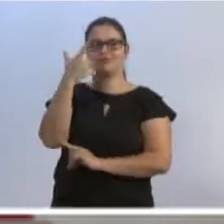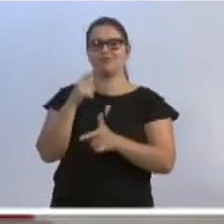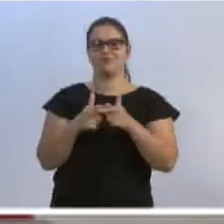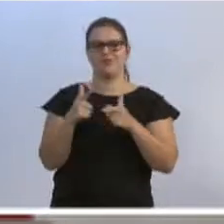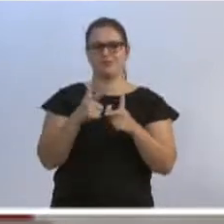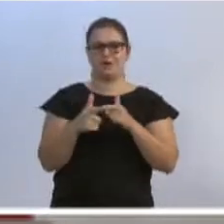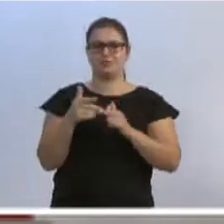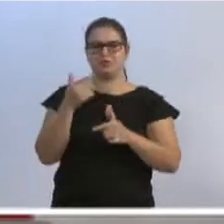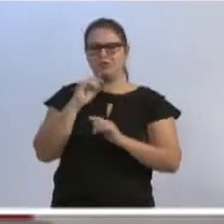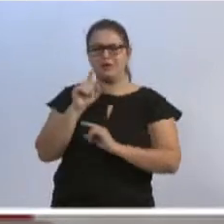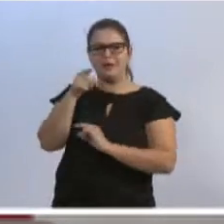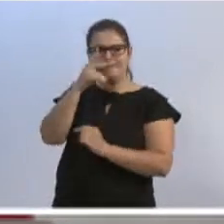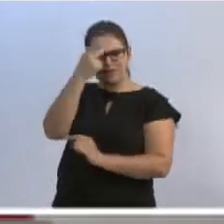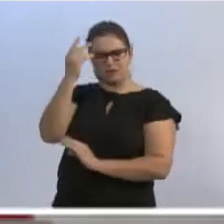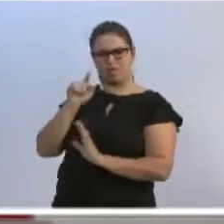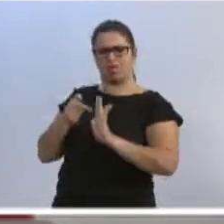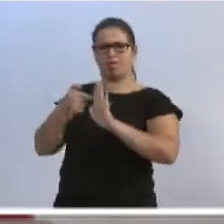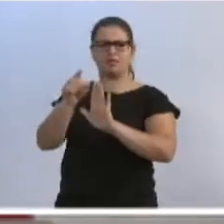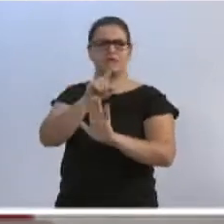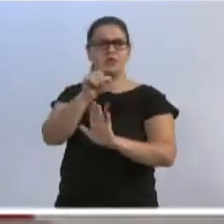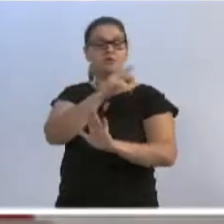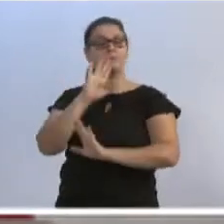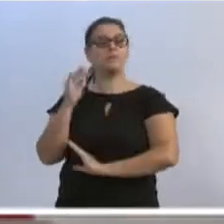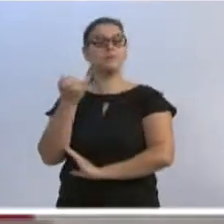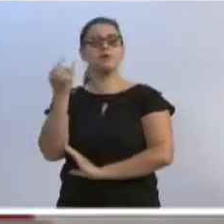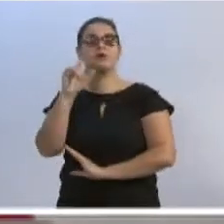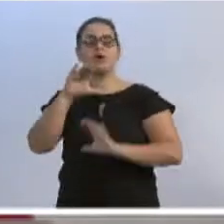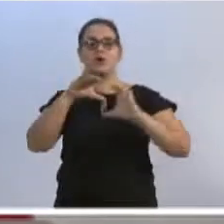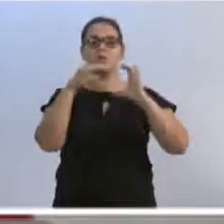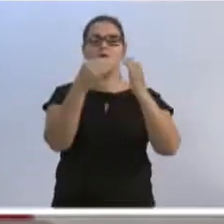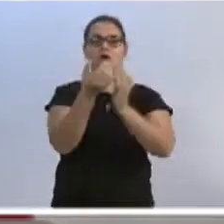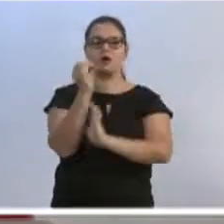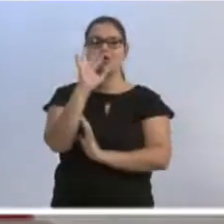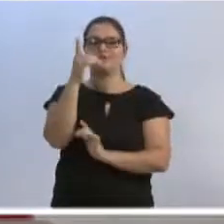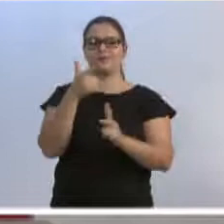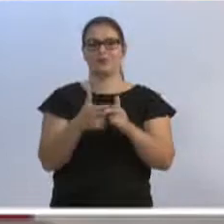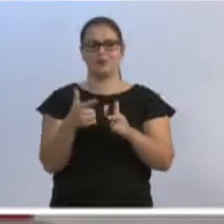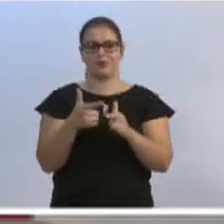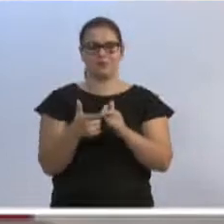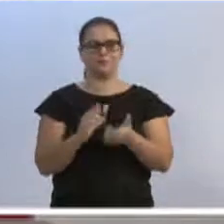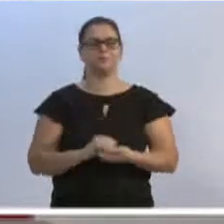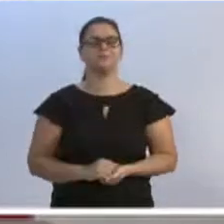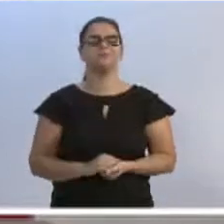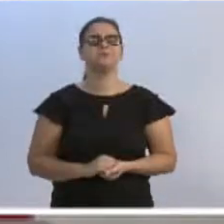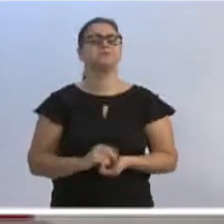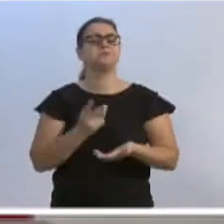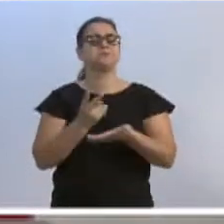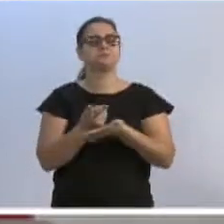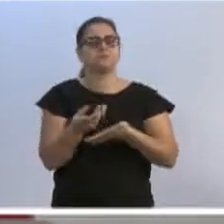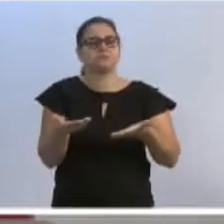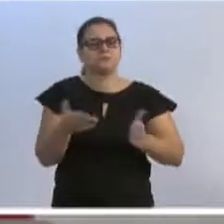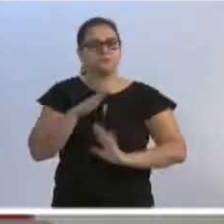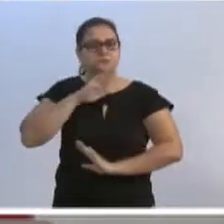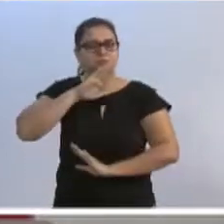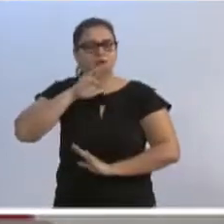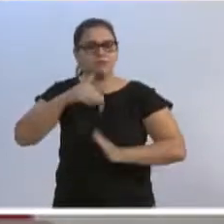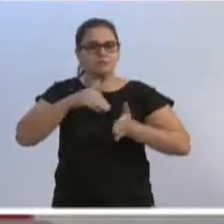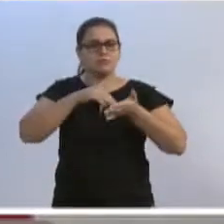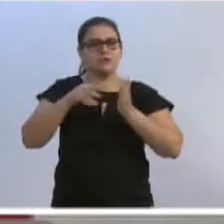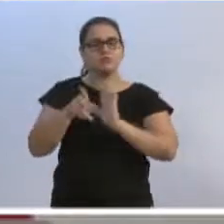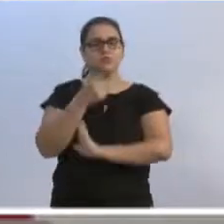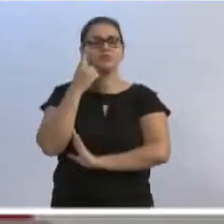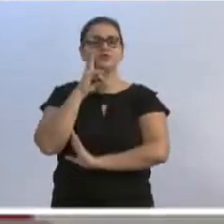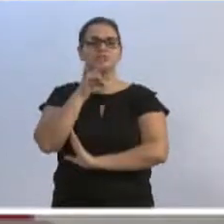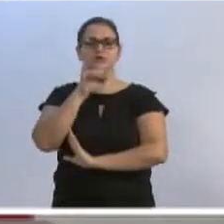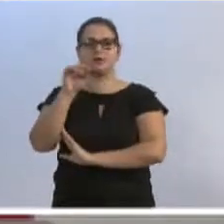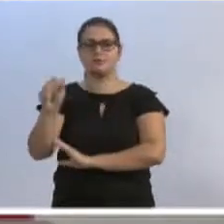importa quem fez, importa que a comunidade seja atendida. Dando sequência, na tarde de hoje, senhor presidente, gostaria de deixar uma mensagem no Dia das